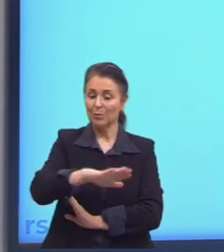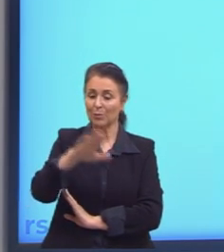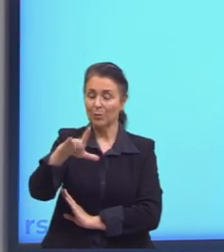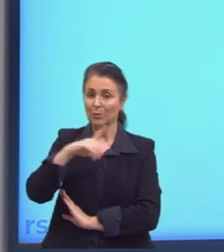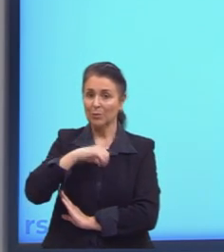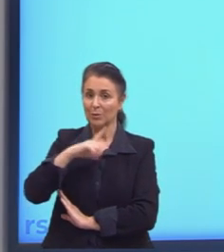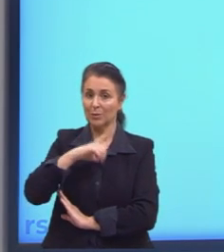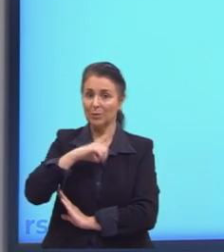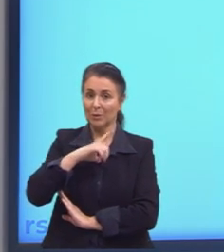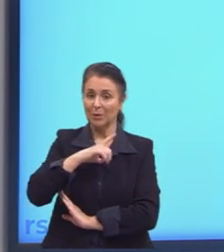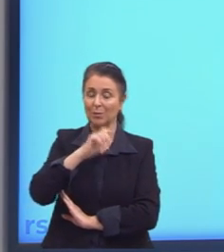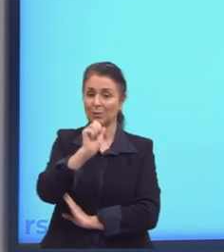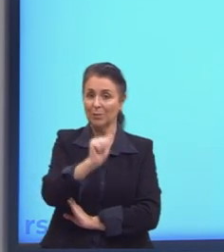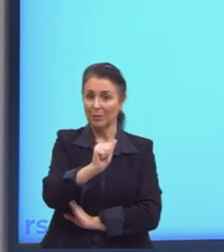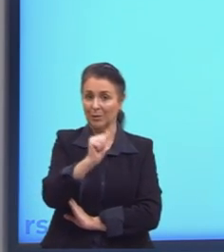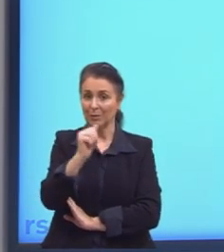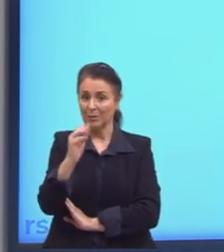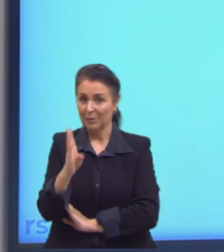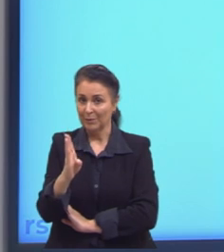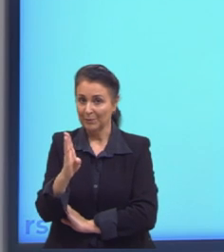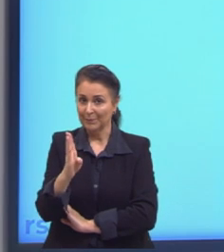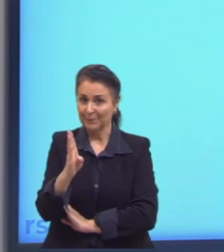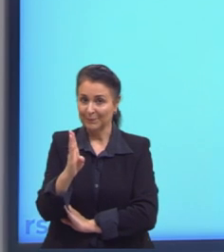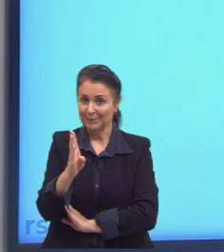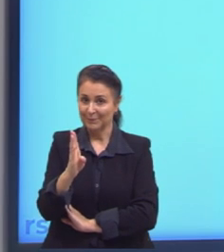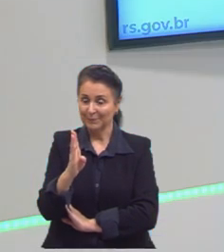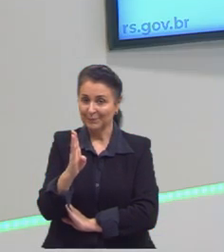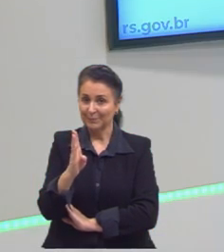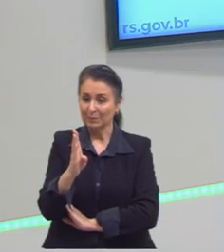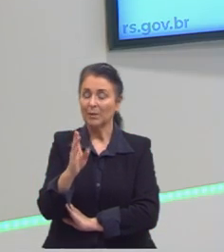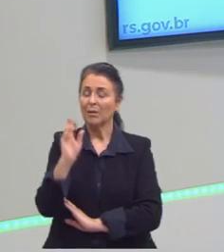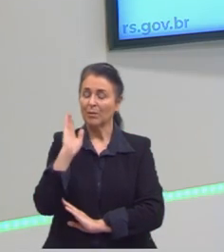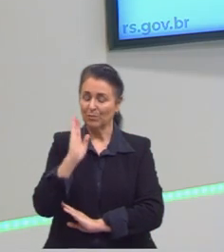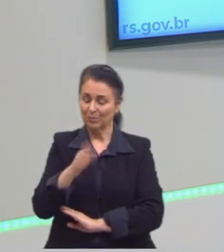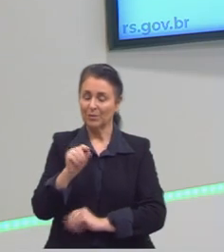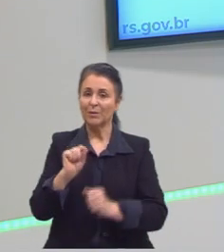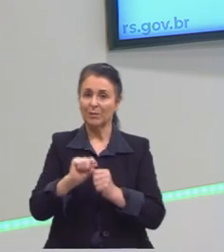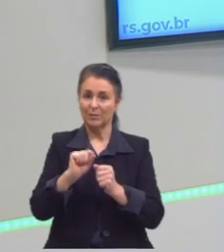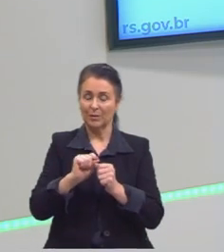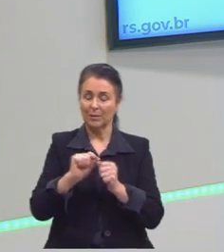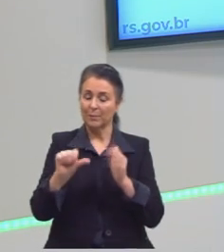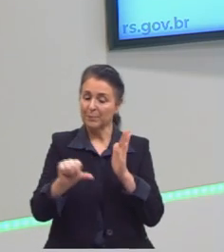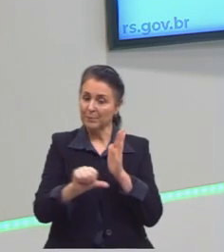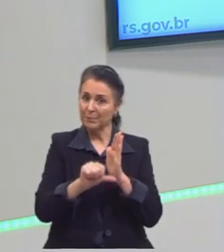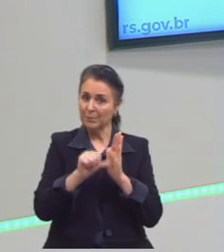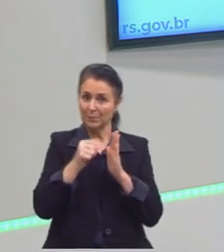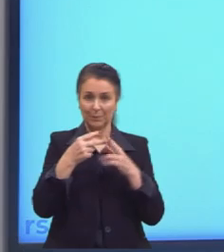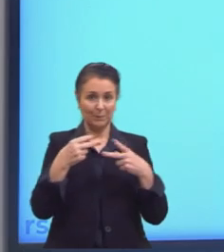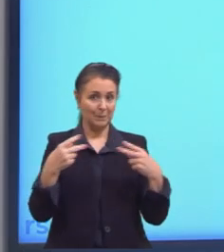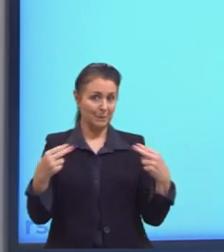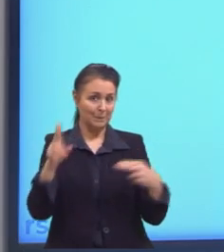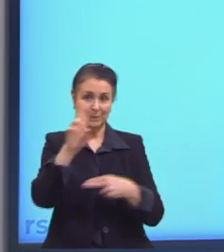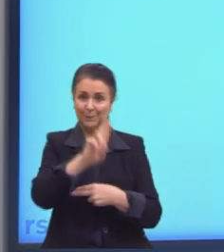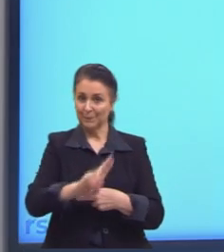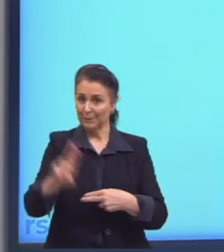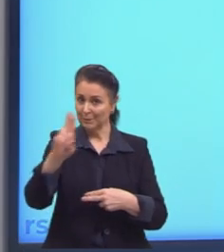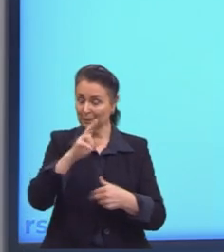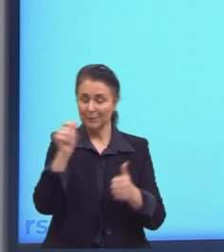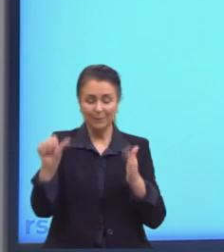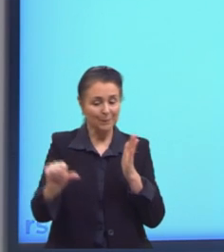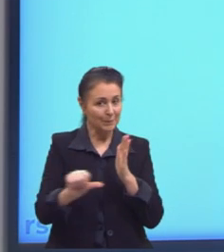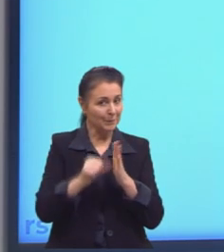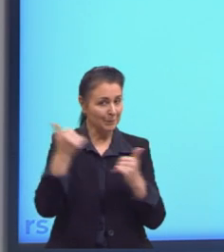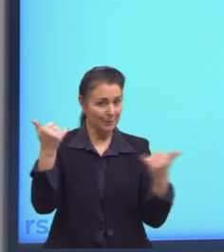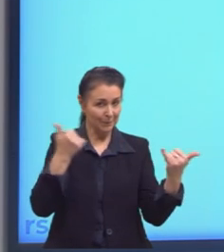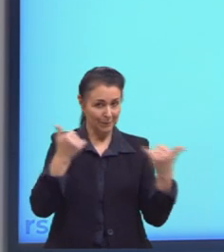possuem antígeno AB. Tá, já elaborei ali a primeira etapa, né, já utilizei a primeira informação que eu